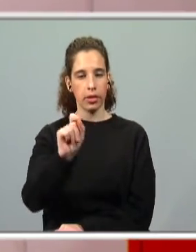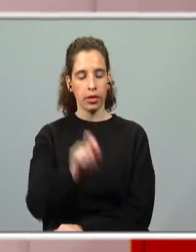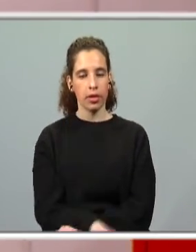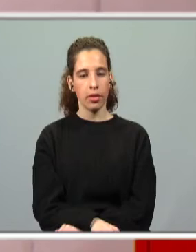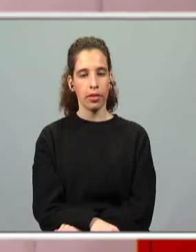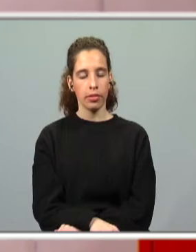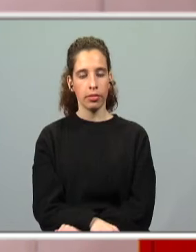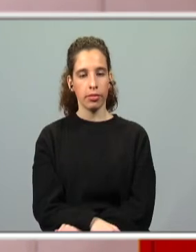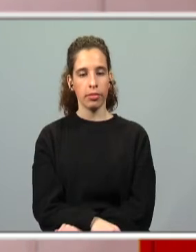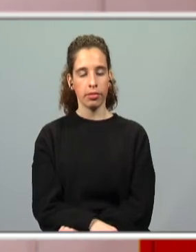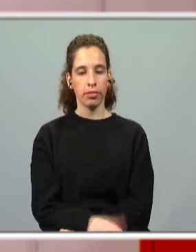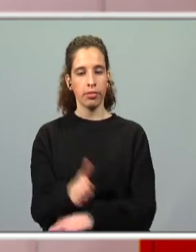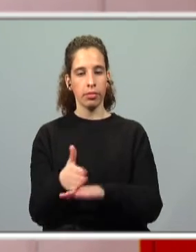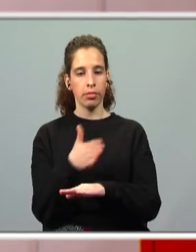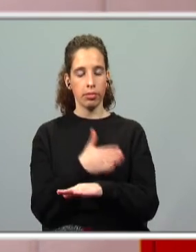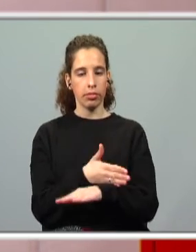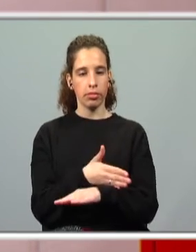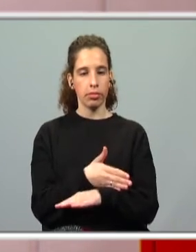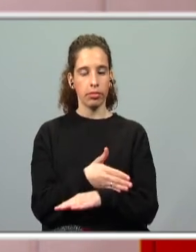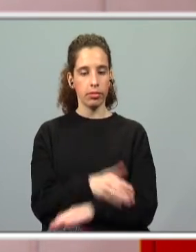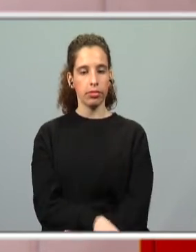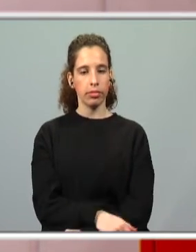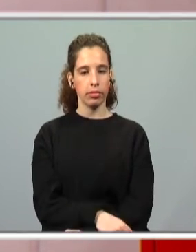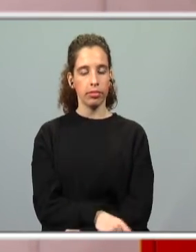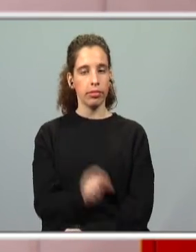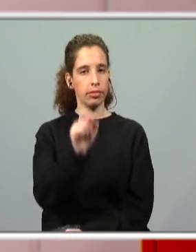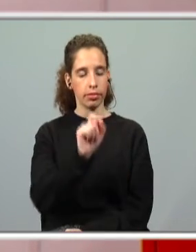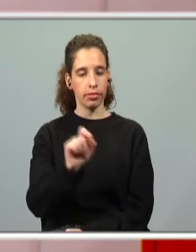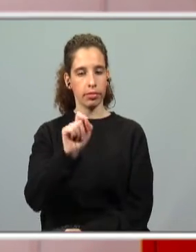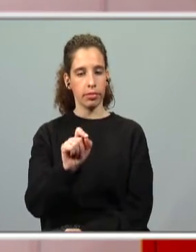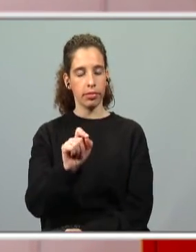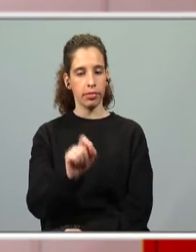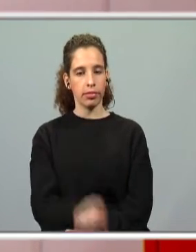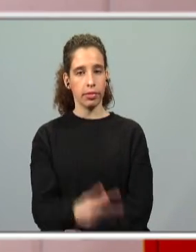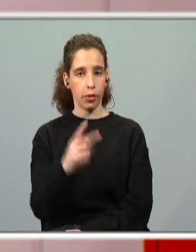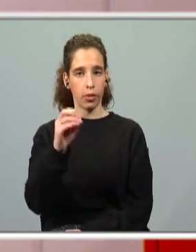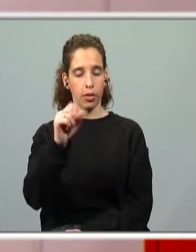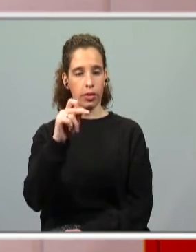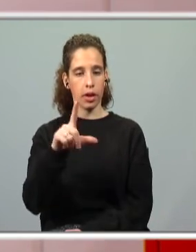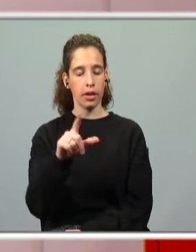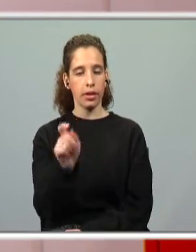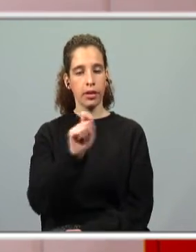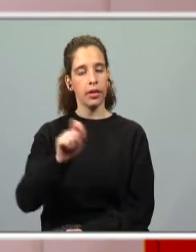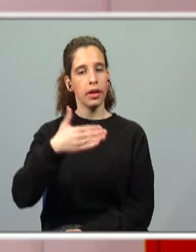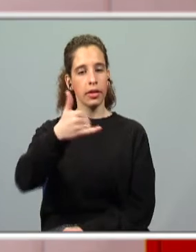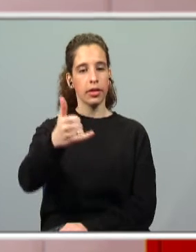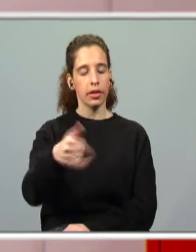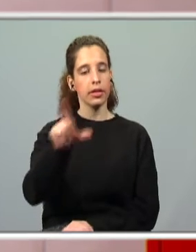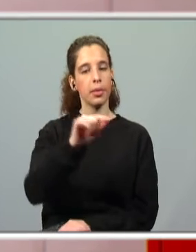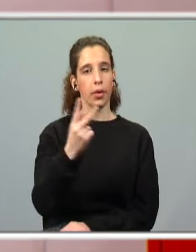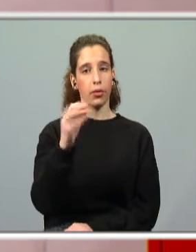estariam antes, que eram uma vogal e a letra que estaria após, que era também uma